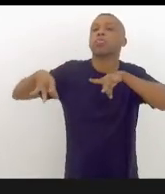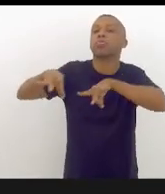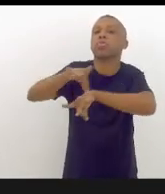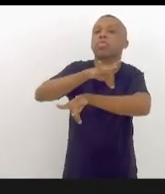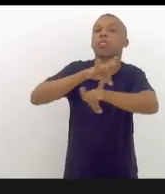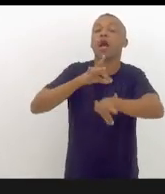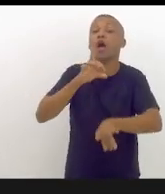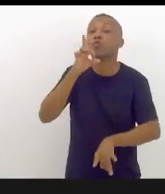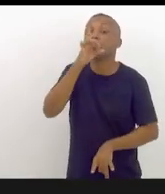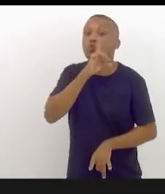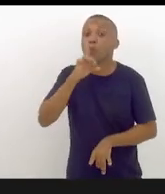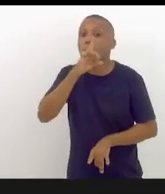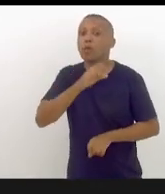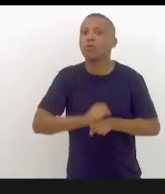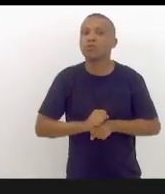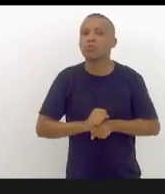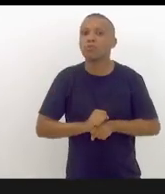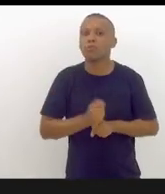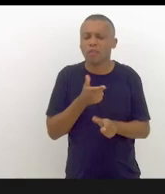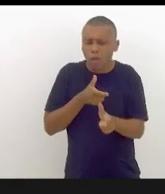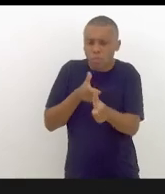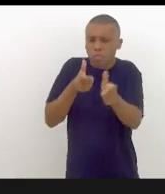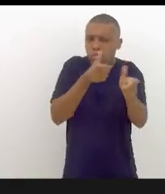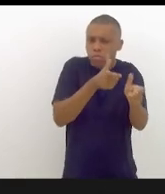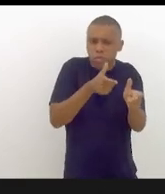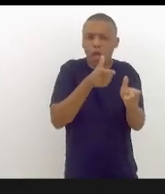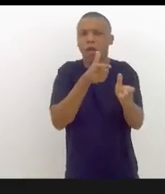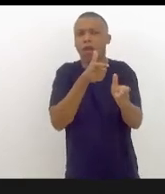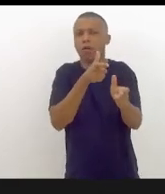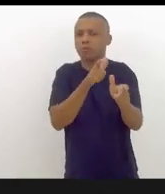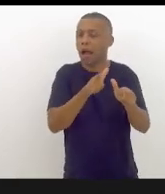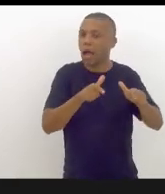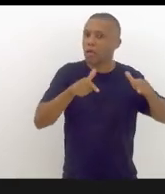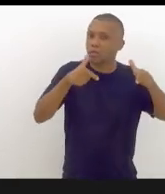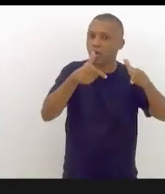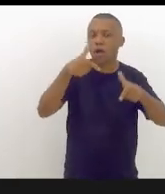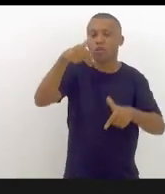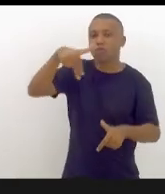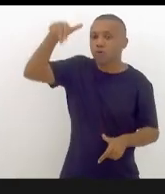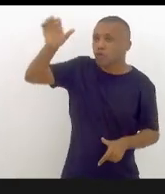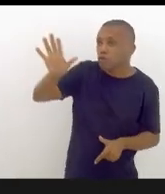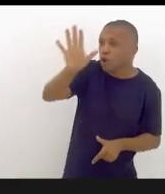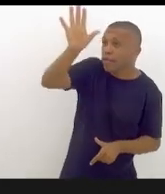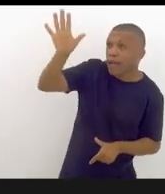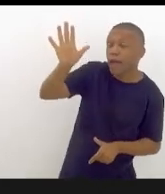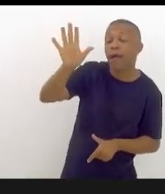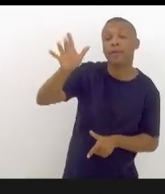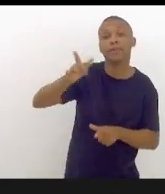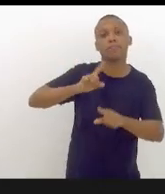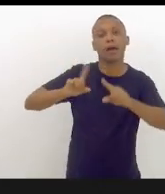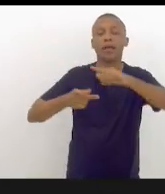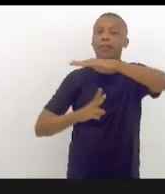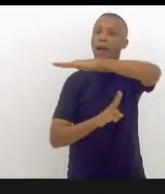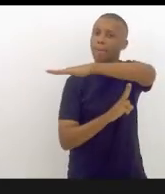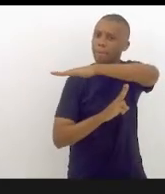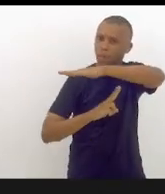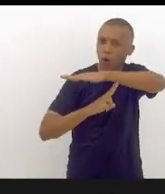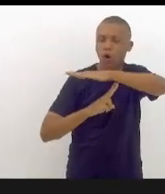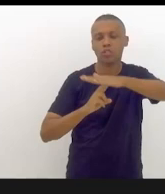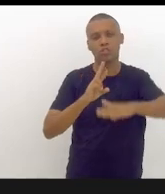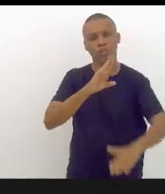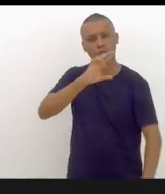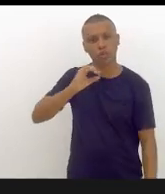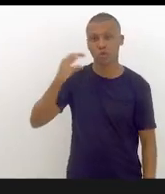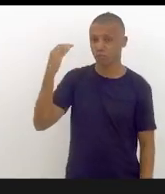domingo proibindo, fazendo operações, não só no Nordeste brasileiro, mas na ponte em Niterói, botando exército,